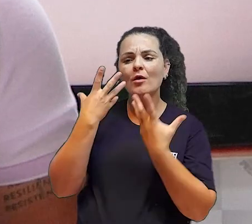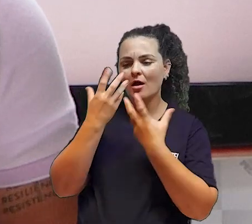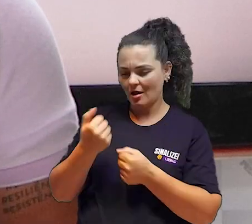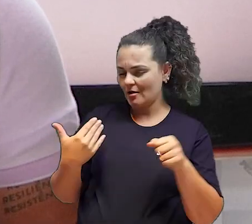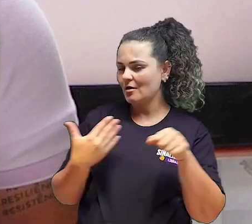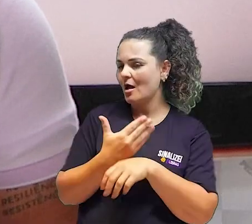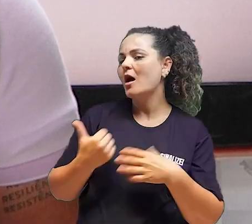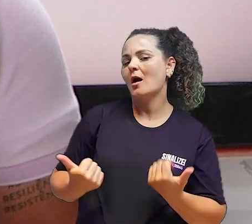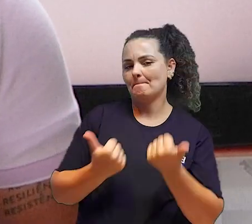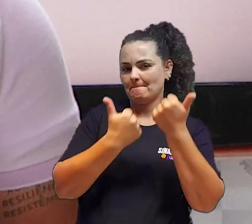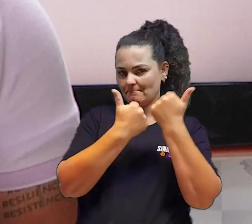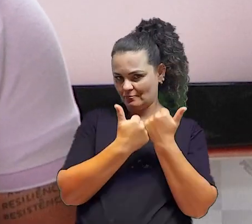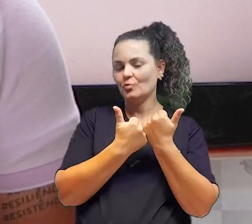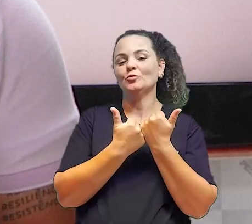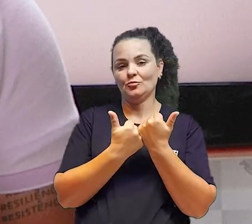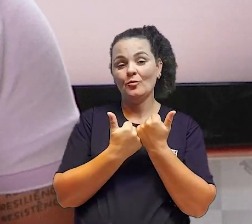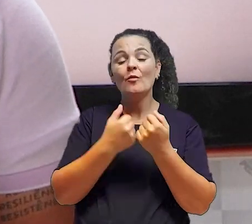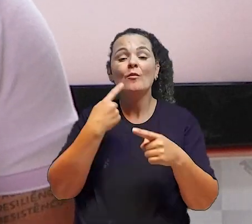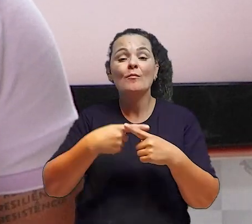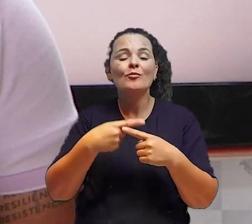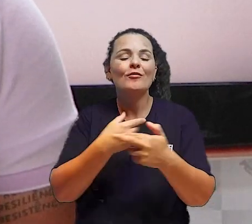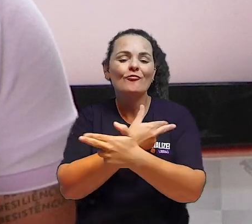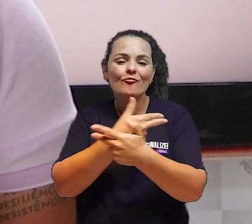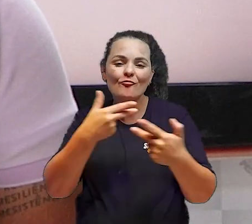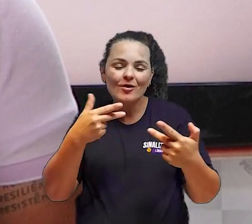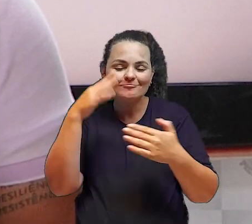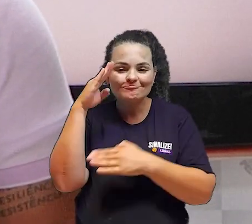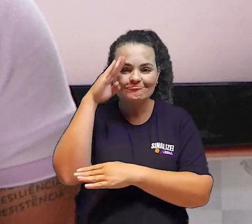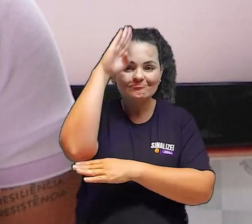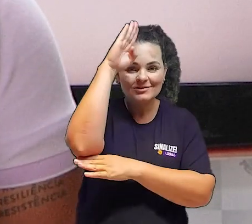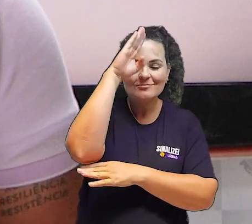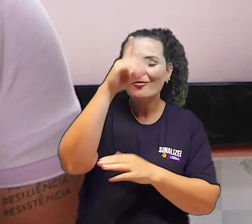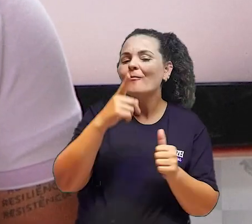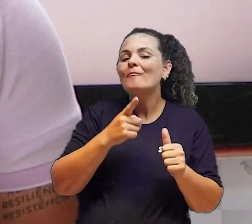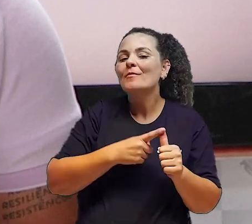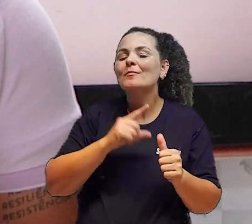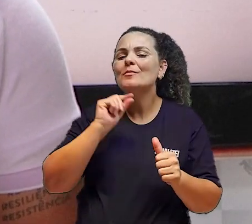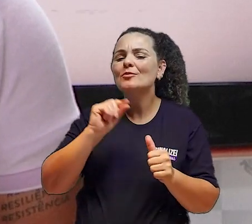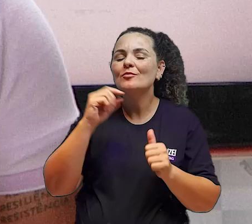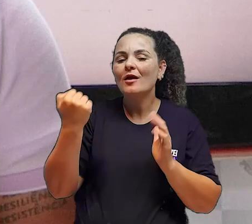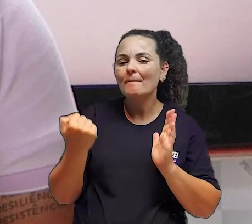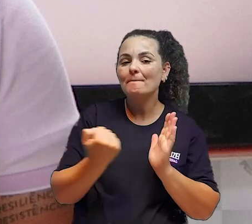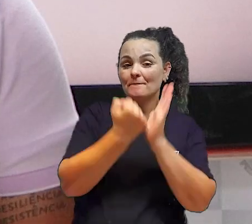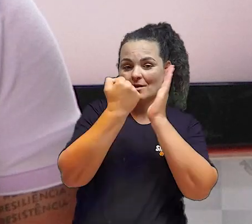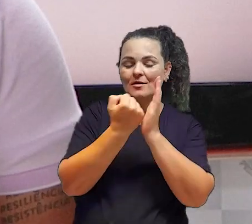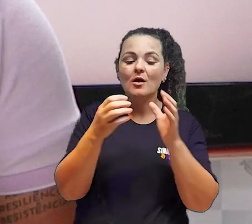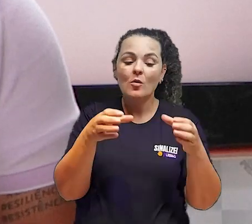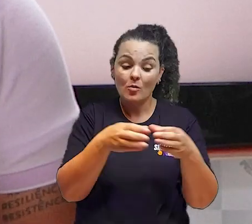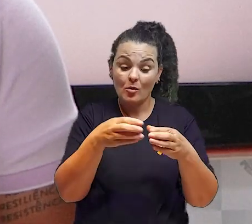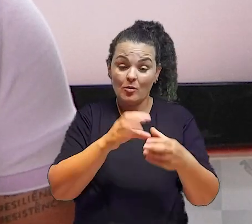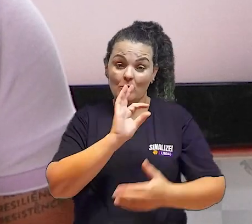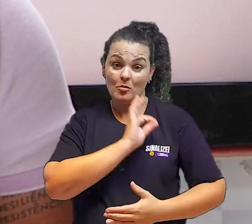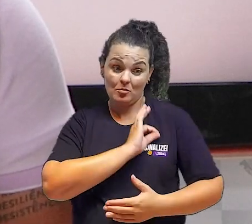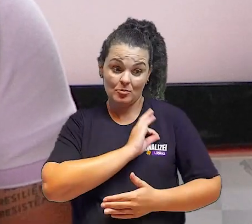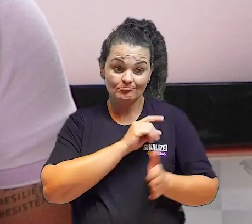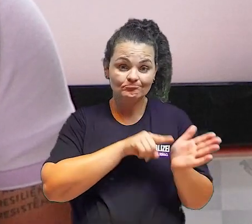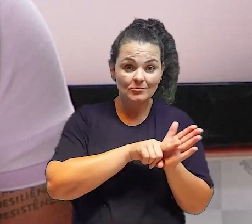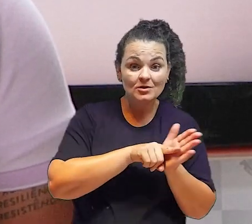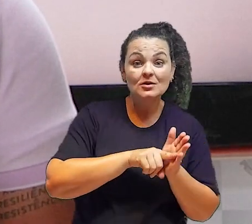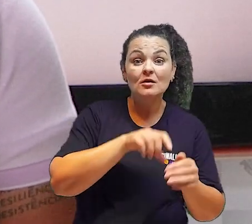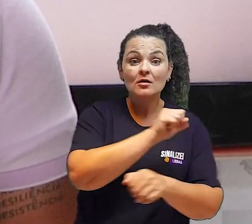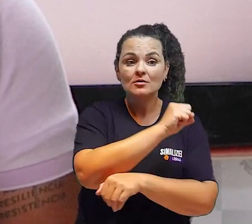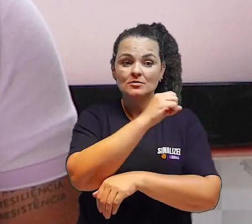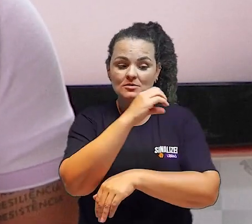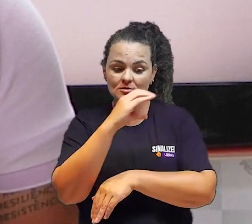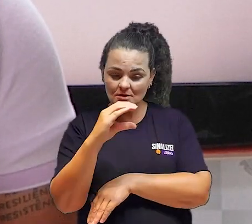leva em consideração diversas questões fundamentais. Primeiramente, destaca-se que a Polícia Científica de Santa Catarina é